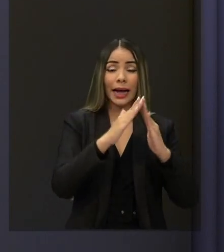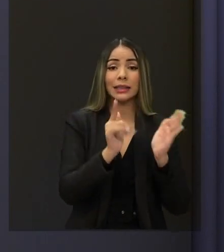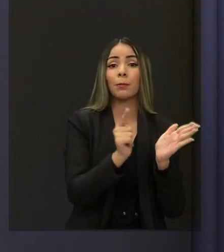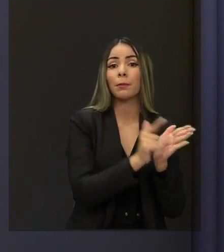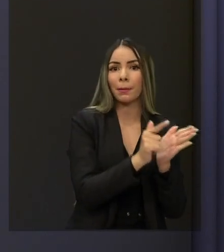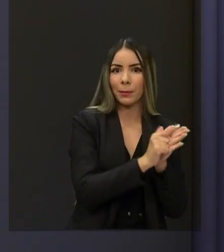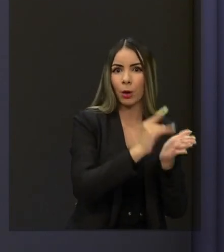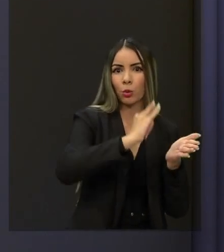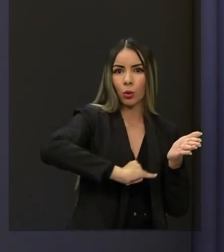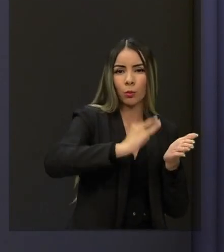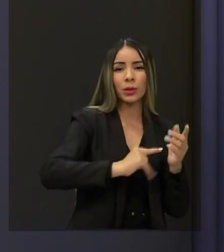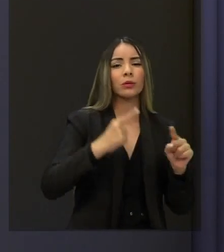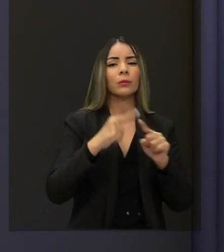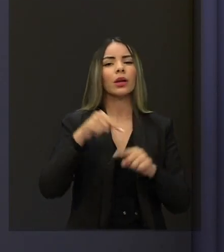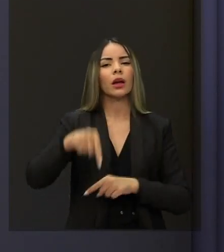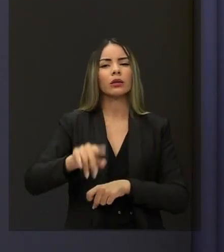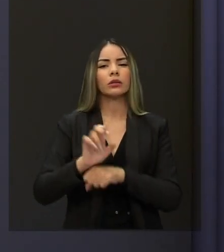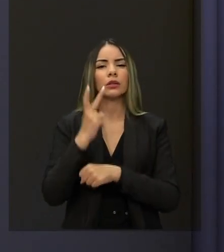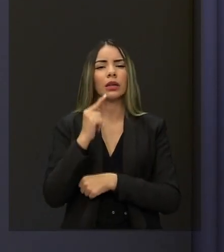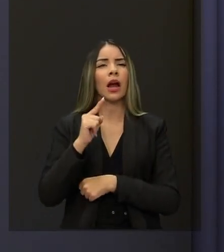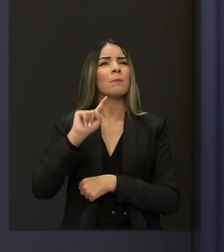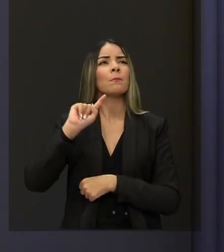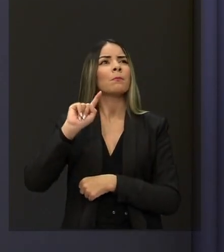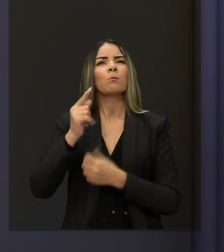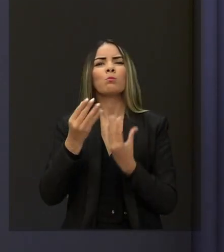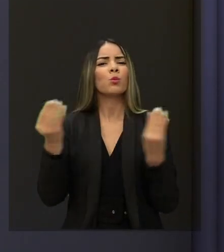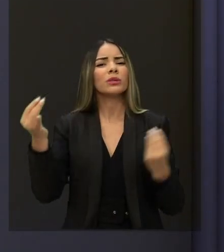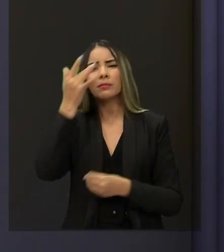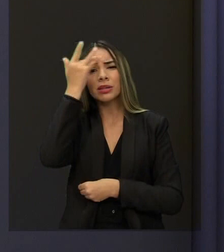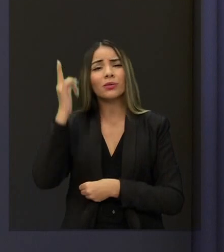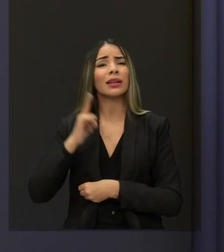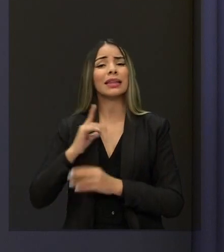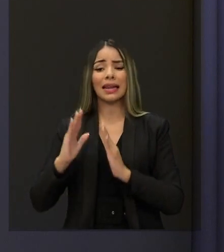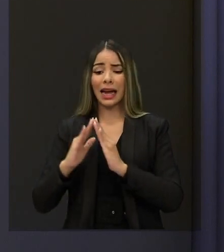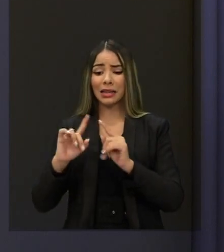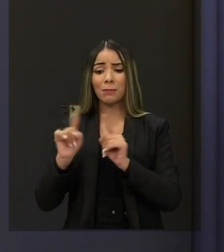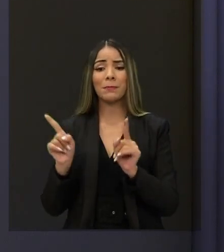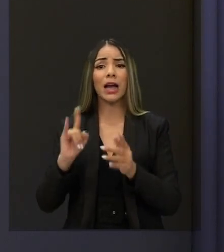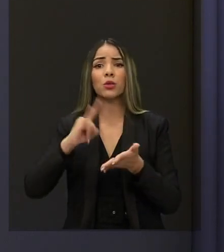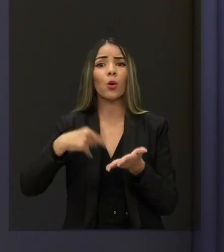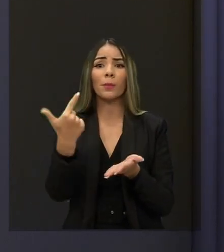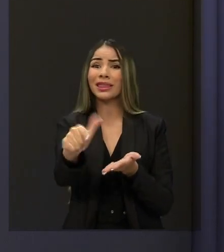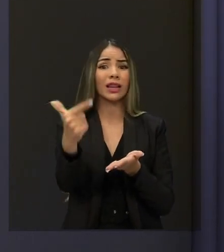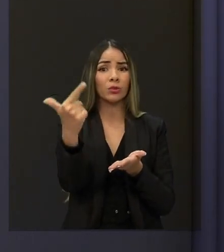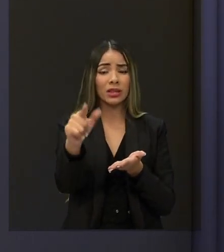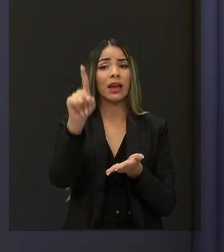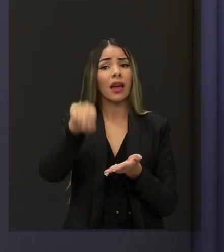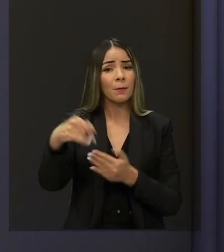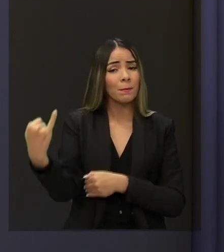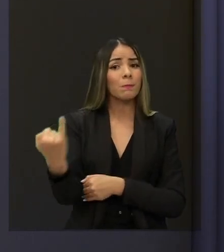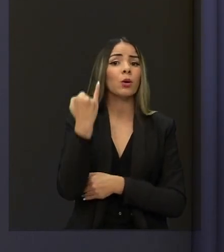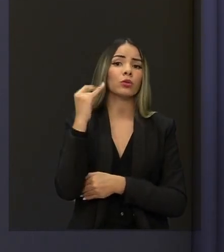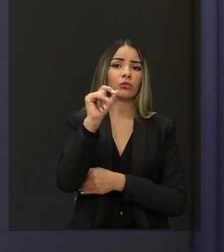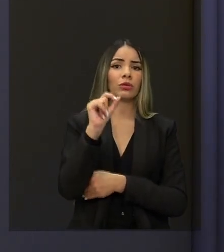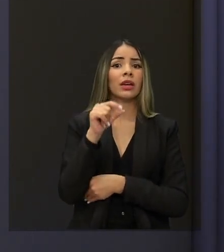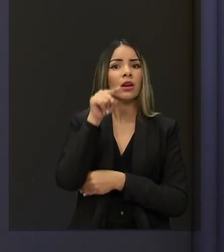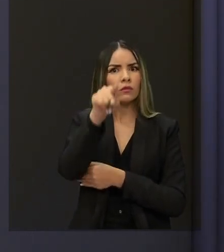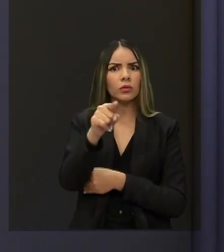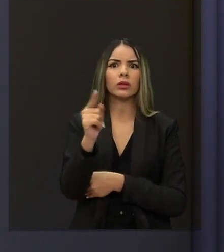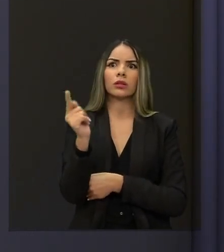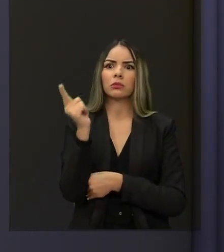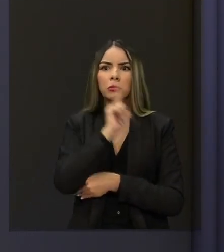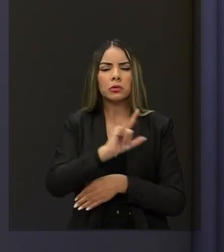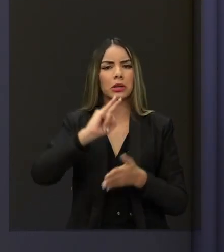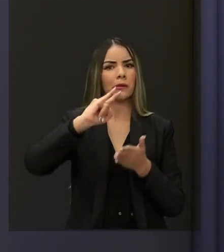milhares de famílias têm uma casa, mas ele não tem o papel da casa e isso é muito importante para a sua vida, seja para a sua segurança jurídica,